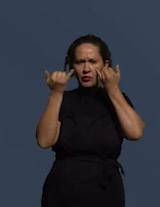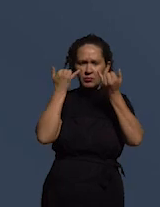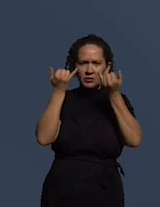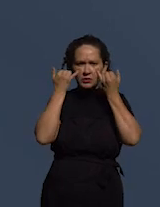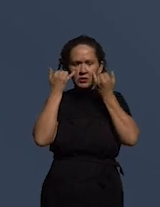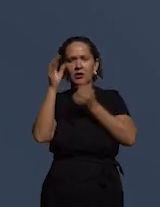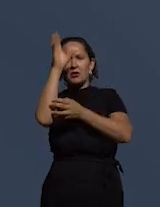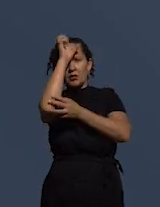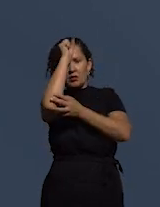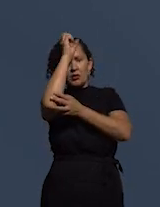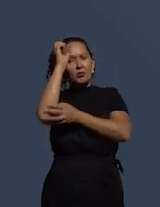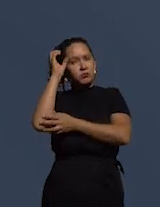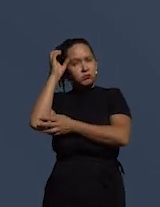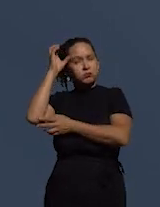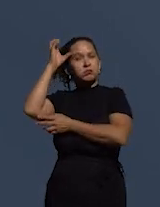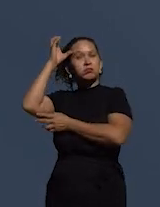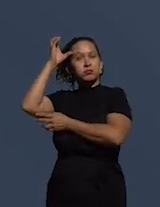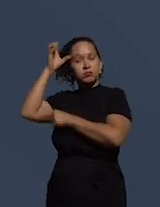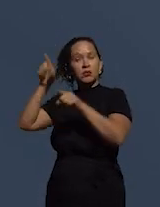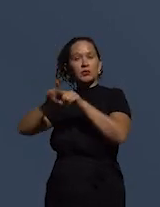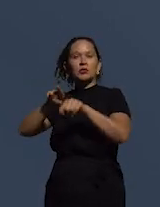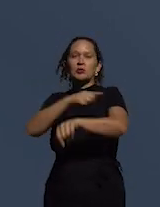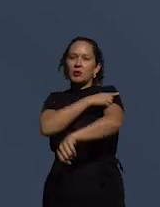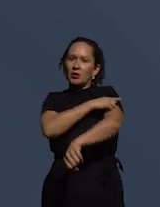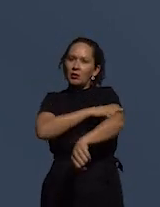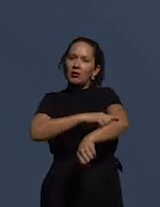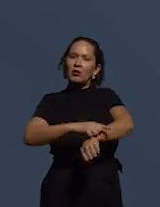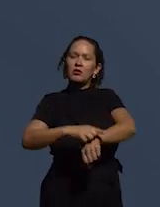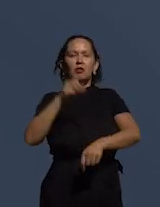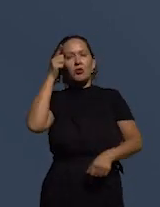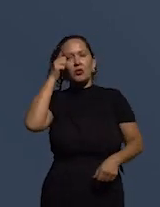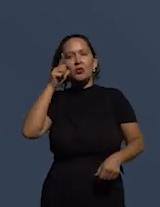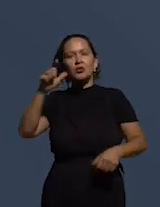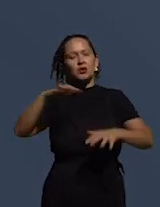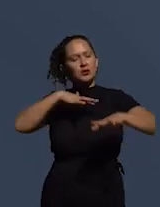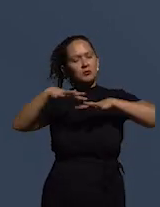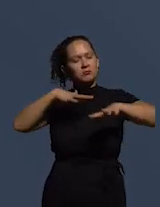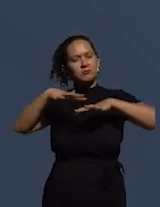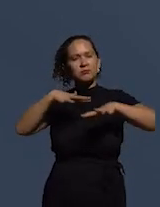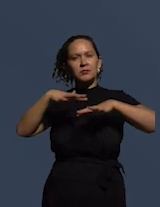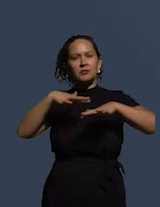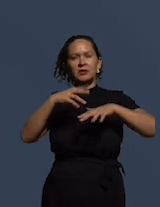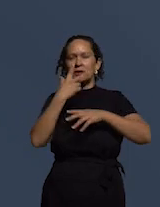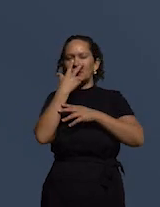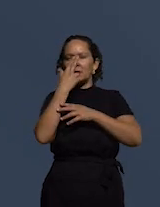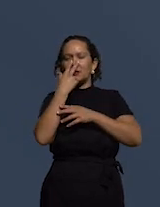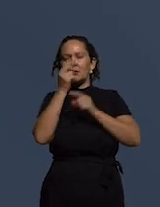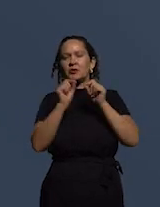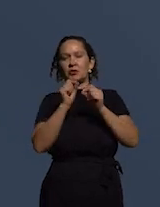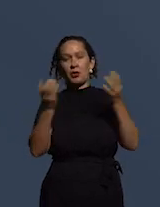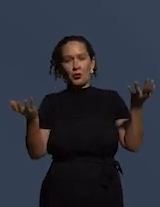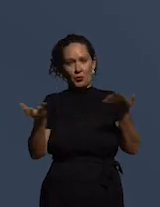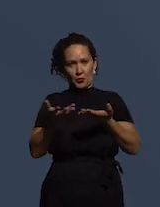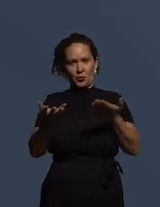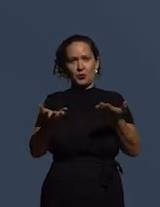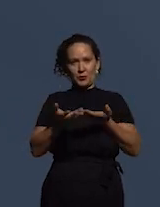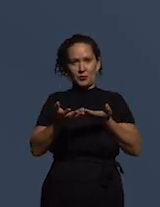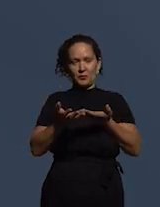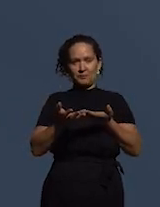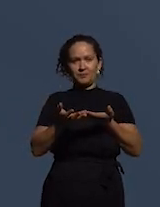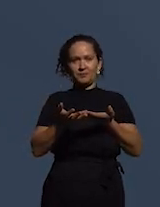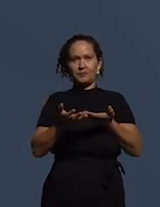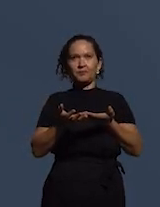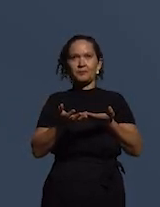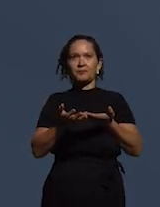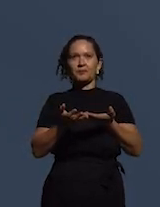certo nível educacional que conseguem se mobilizar e eu acho que atualmente com até